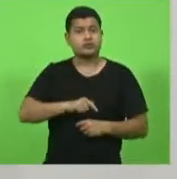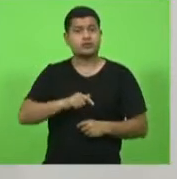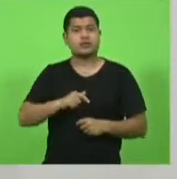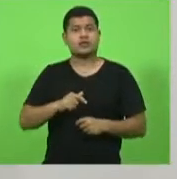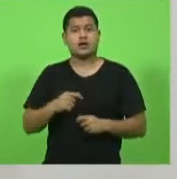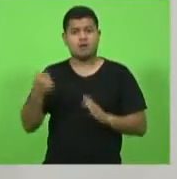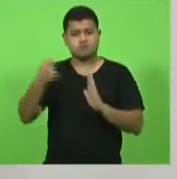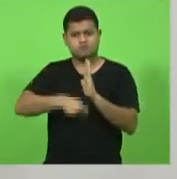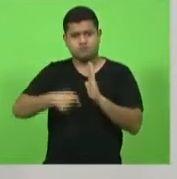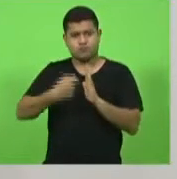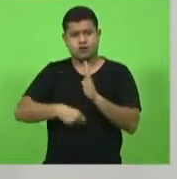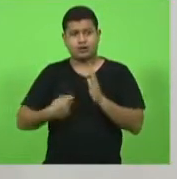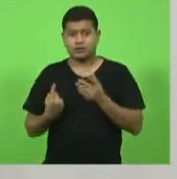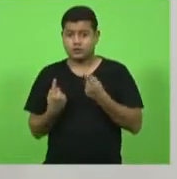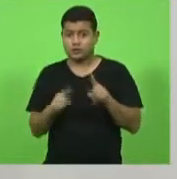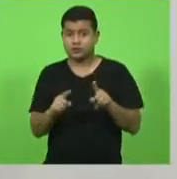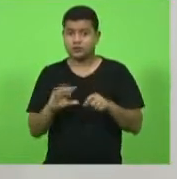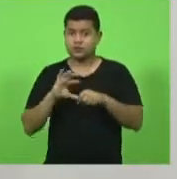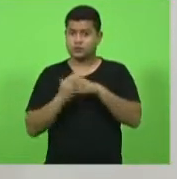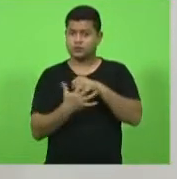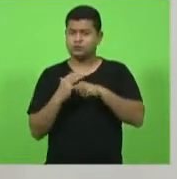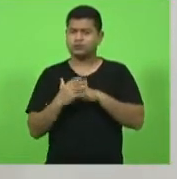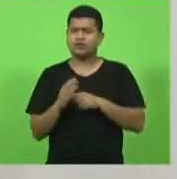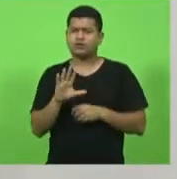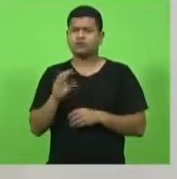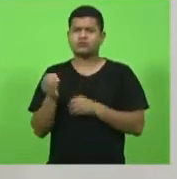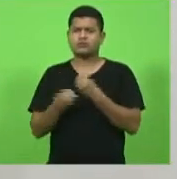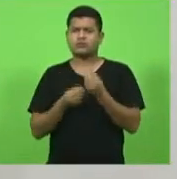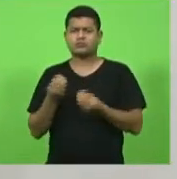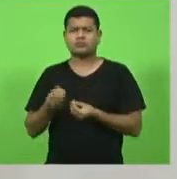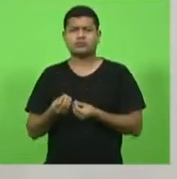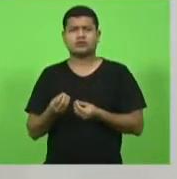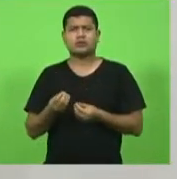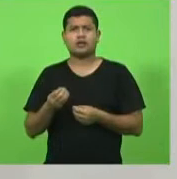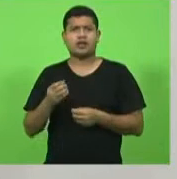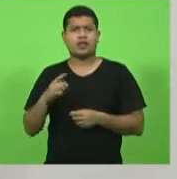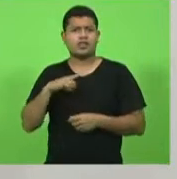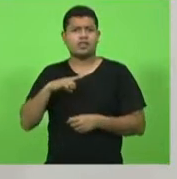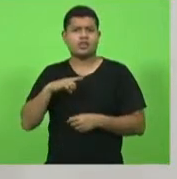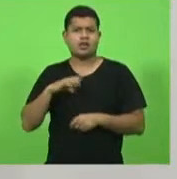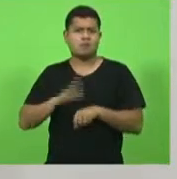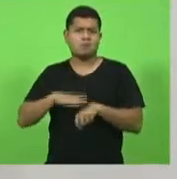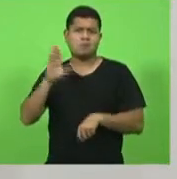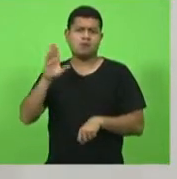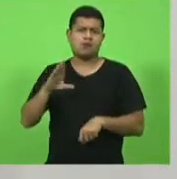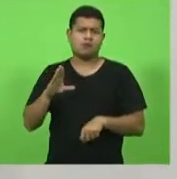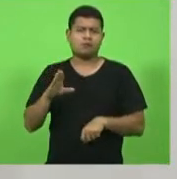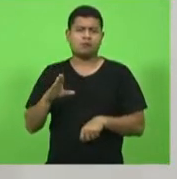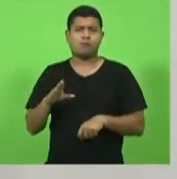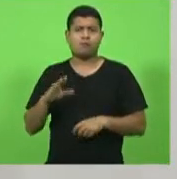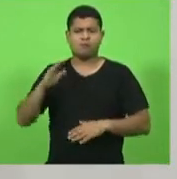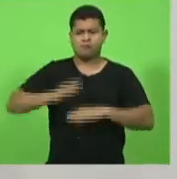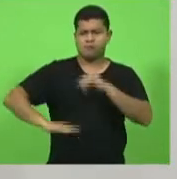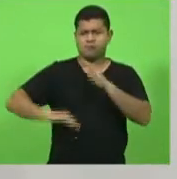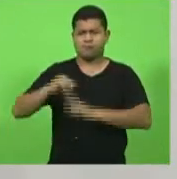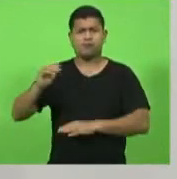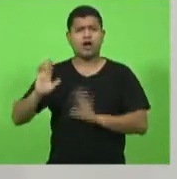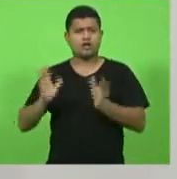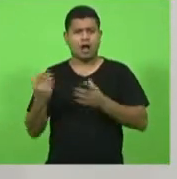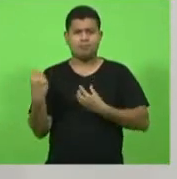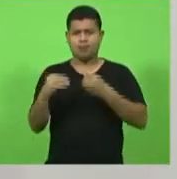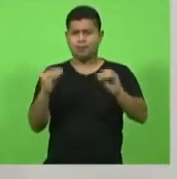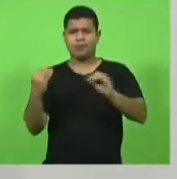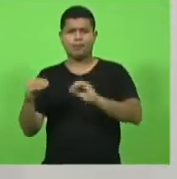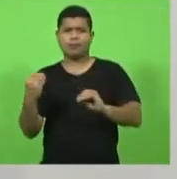assim Márcio Machado como ter uma vez que várias ações estão sendo implantadas por